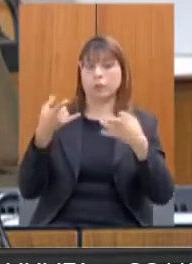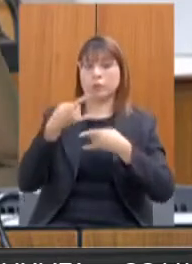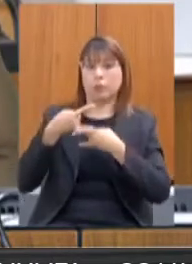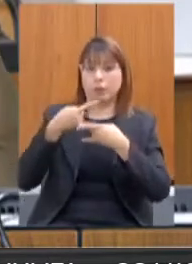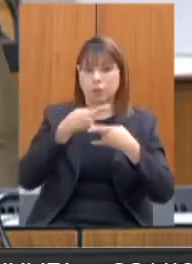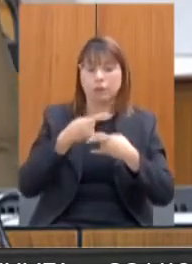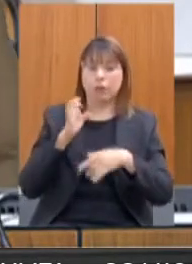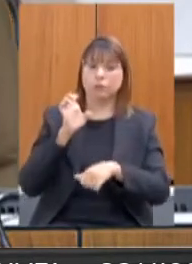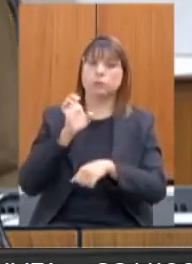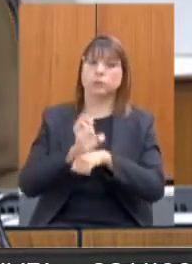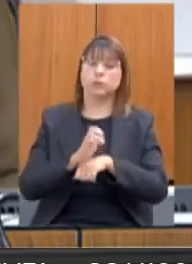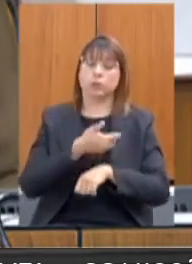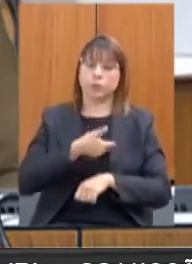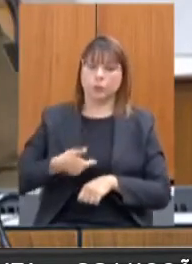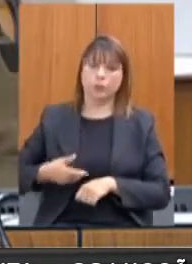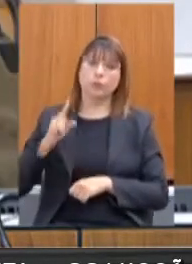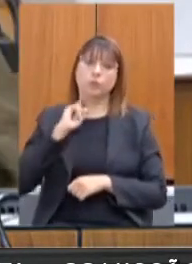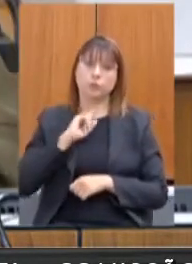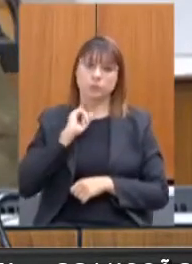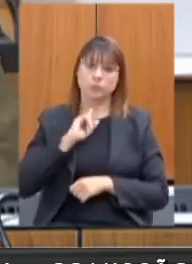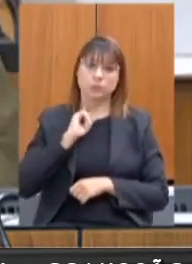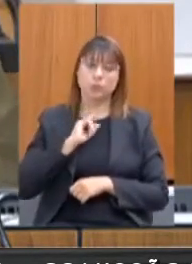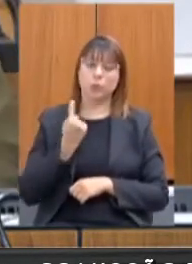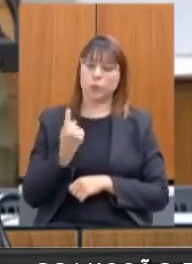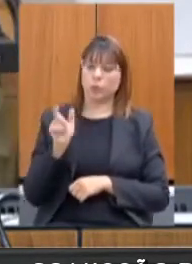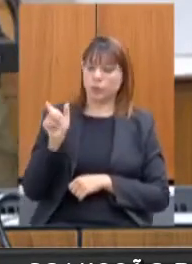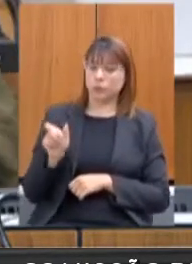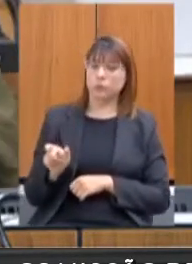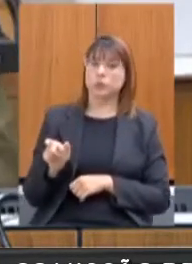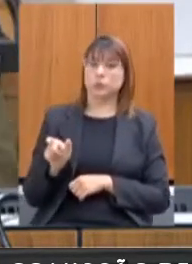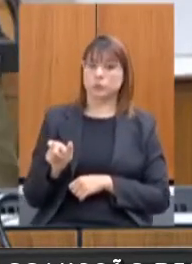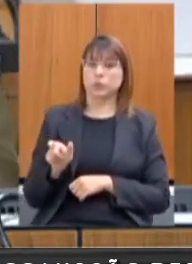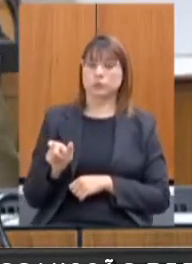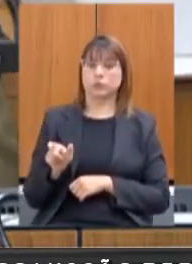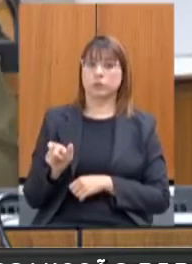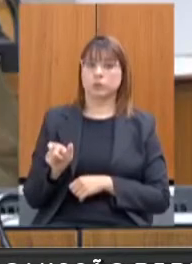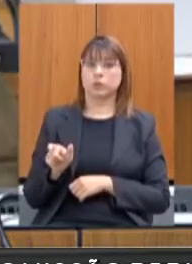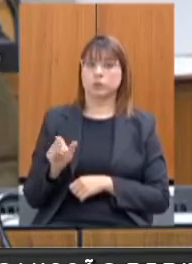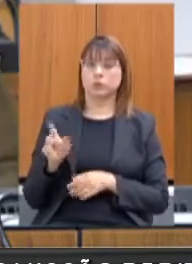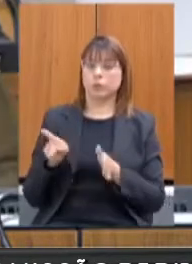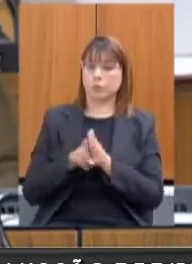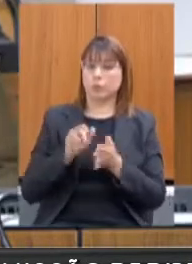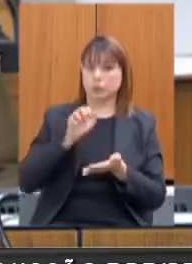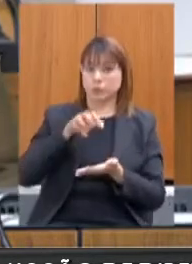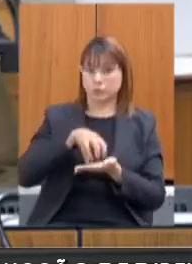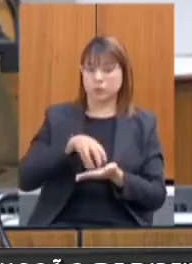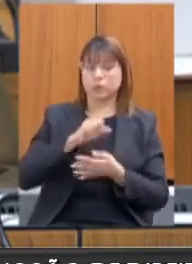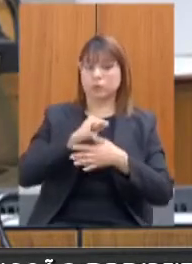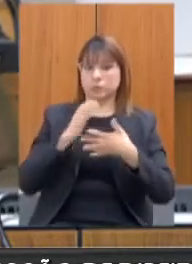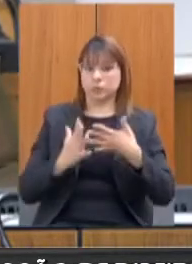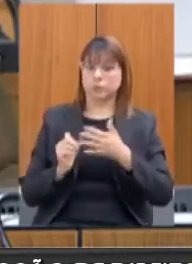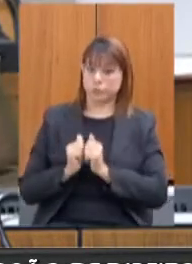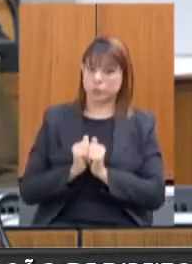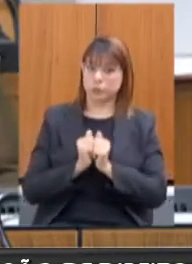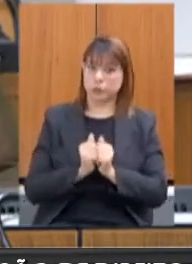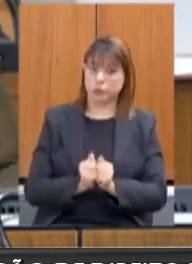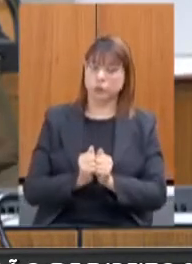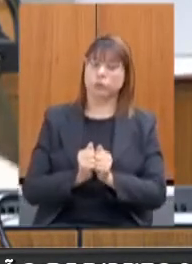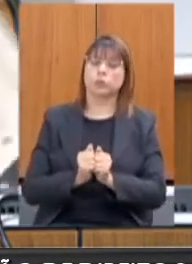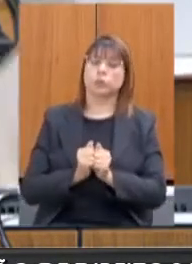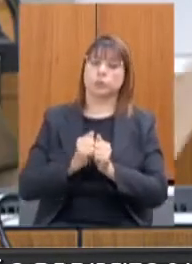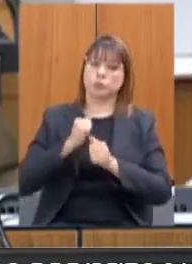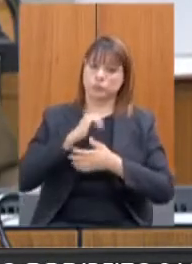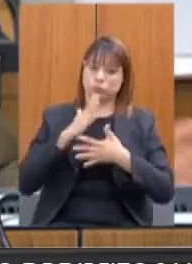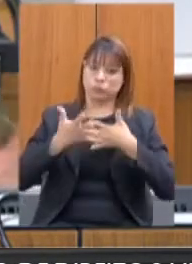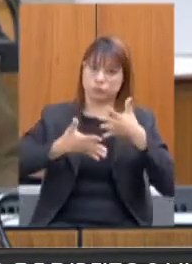Estado do Governo de Minas Gerais, uma pessoa da Central de Libras esteve junto, fazendo a tradução.